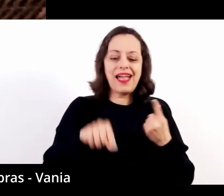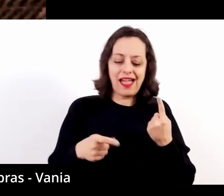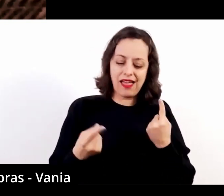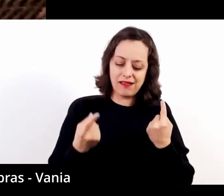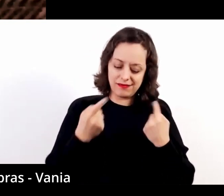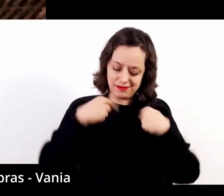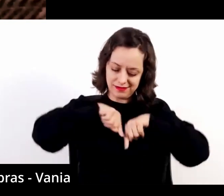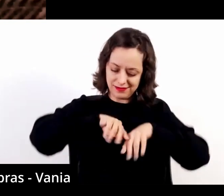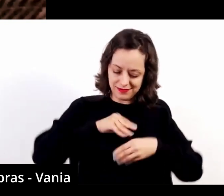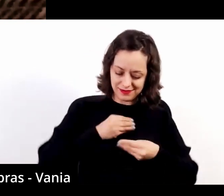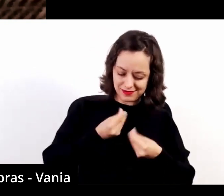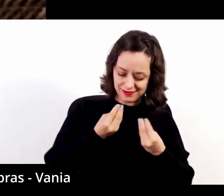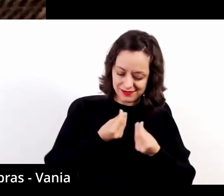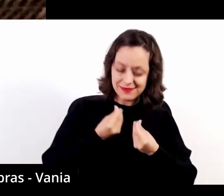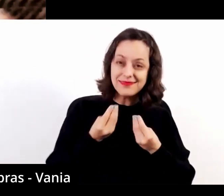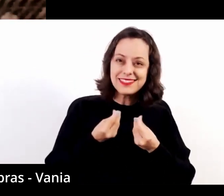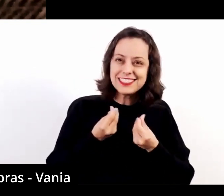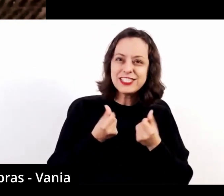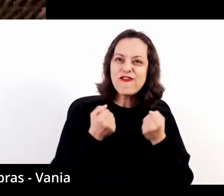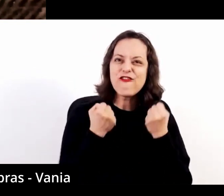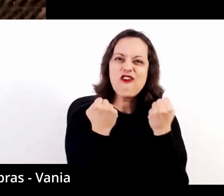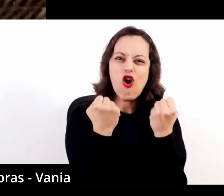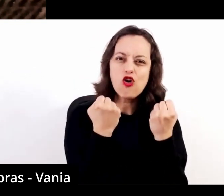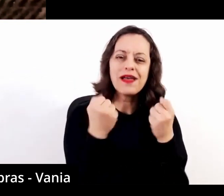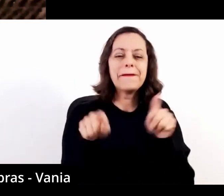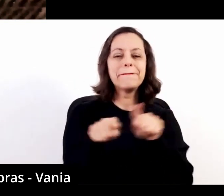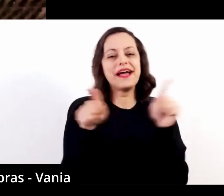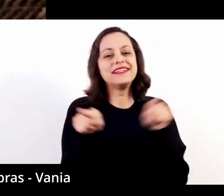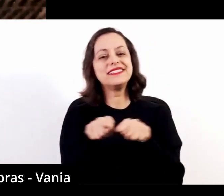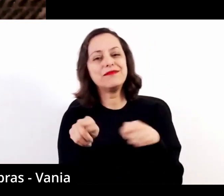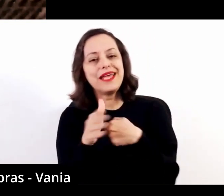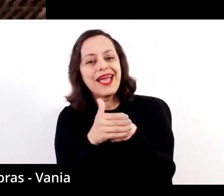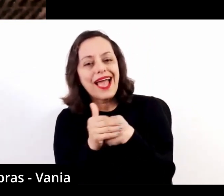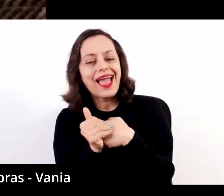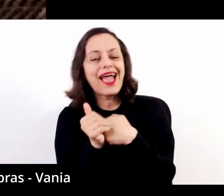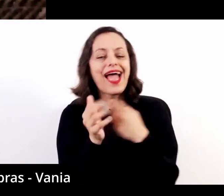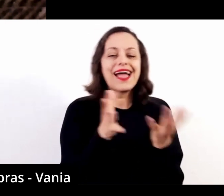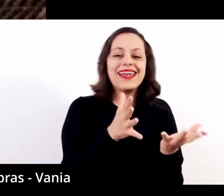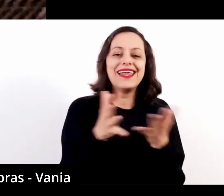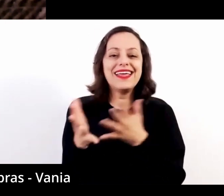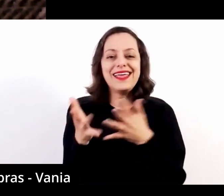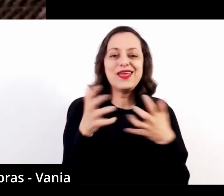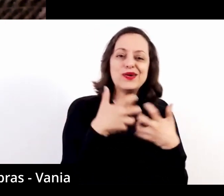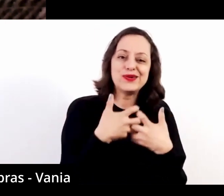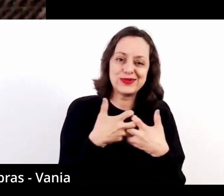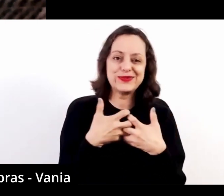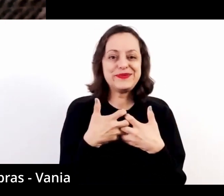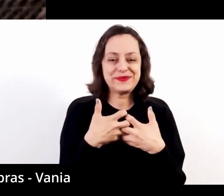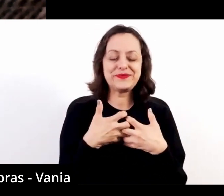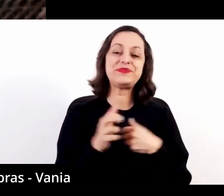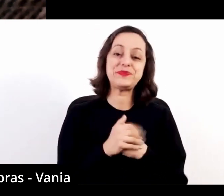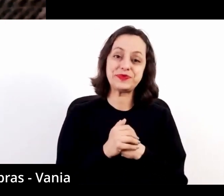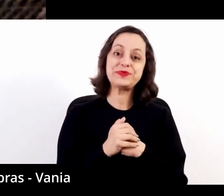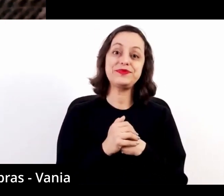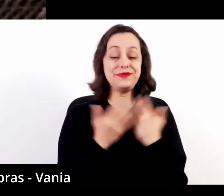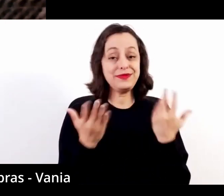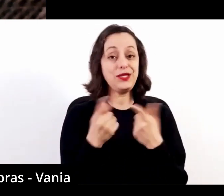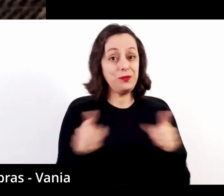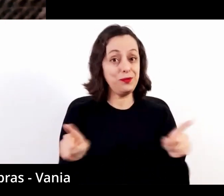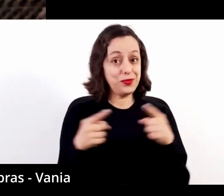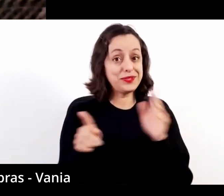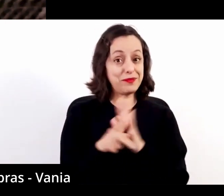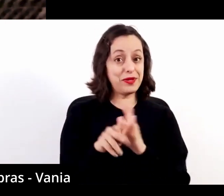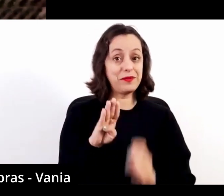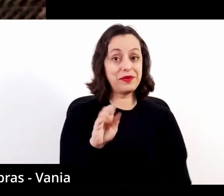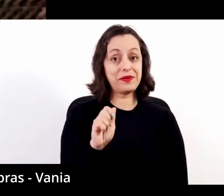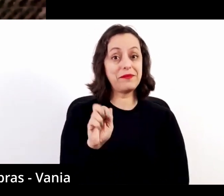interna de ter uma visceralidade ao mesmo tempo em que há uma ternura, uma doçura. Então, acho que a música